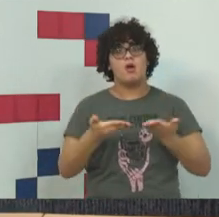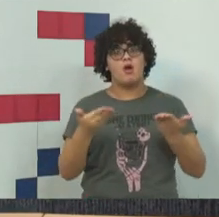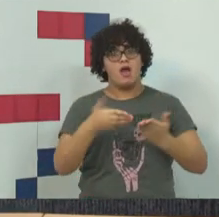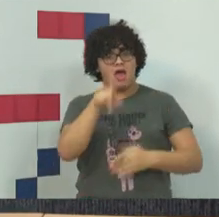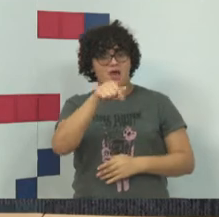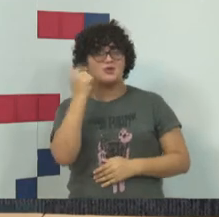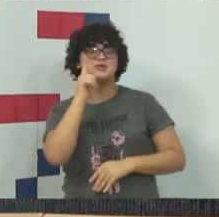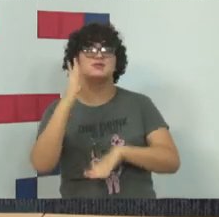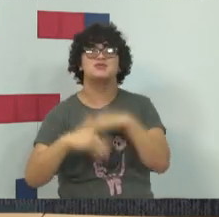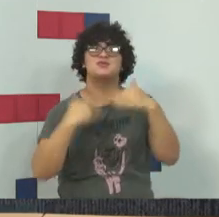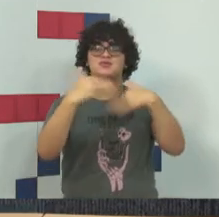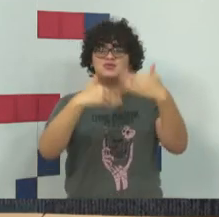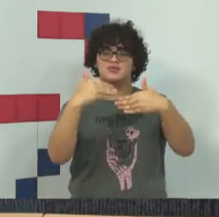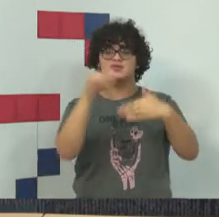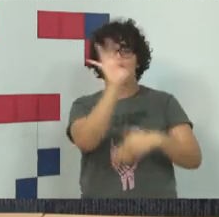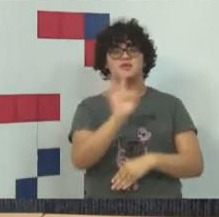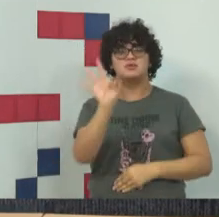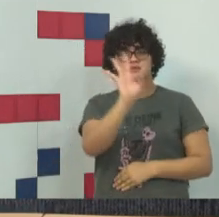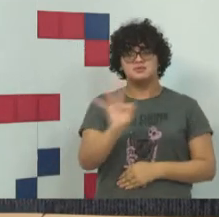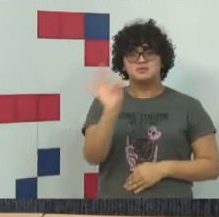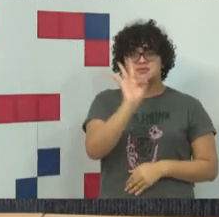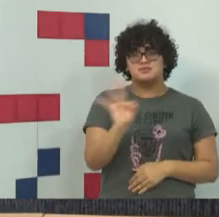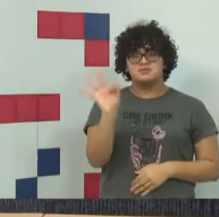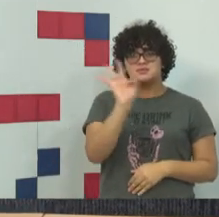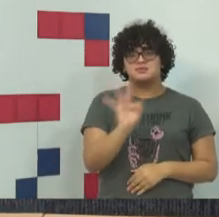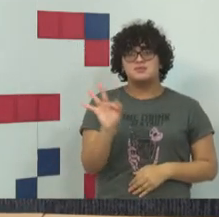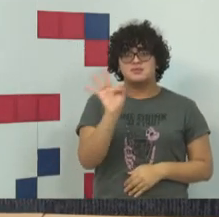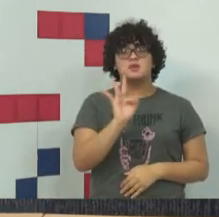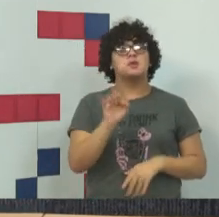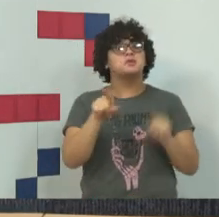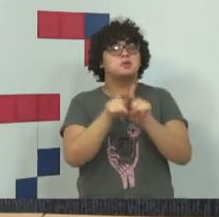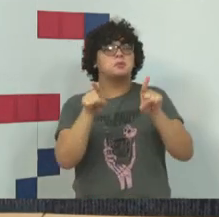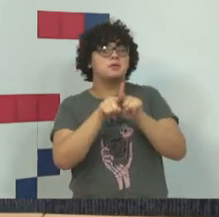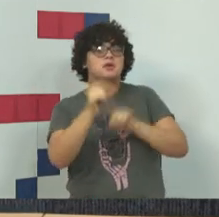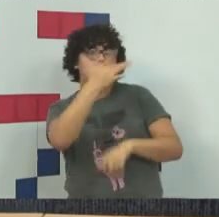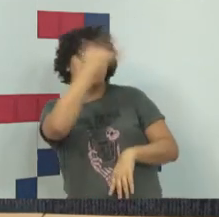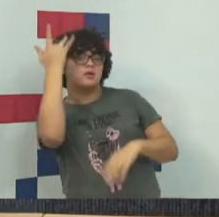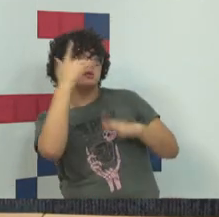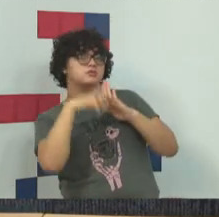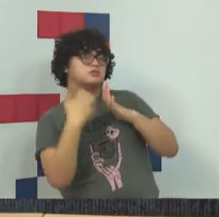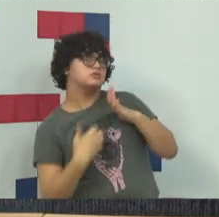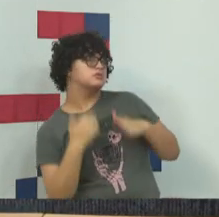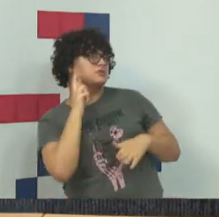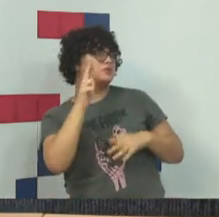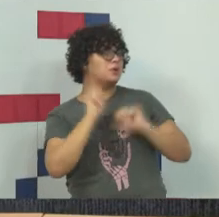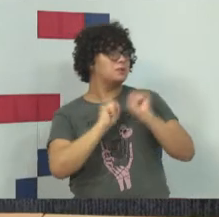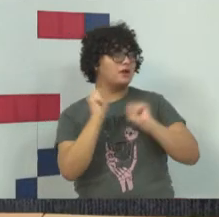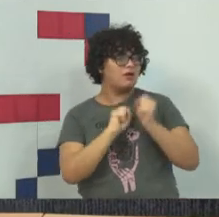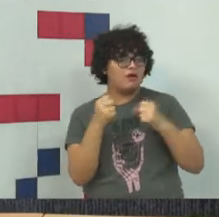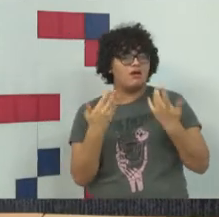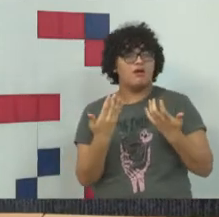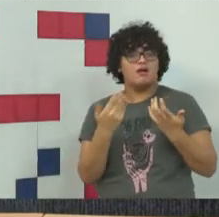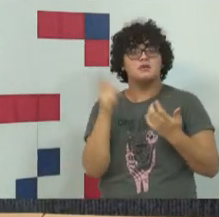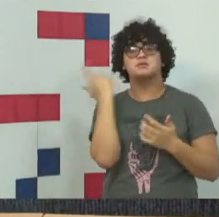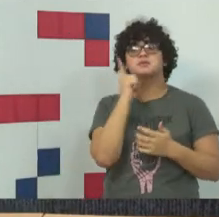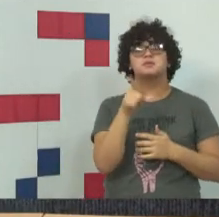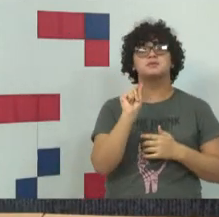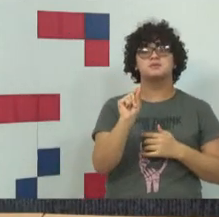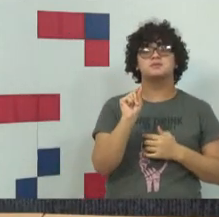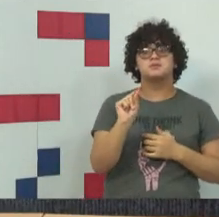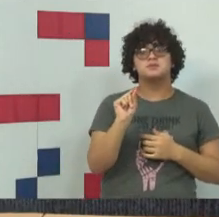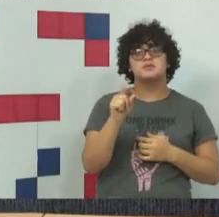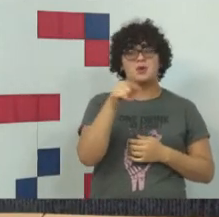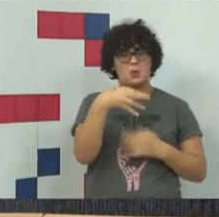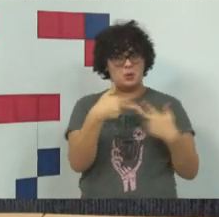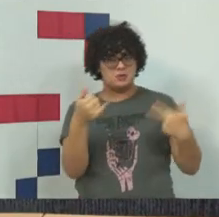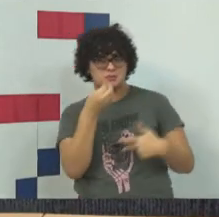foi desenvolvido pela universidade, pelos empresários também, e isso se disseminou, uma